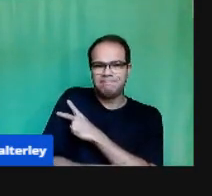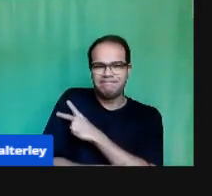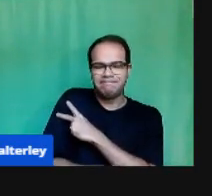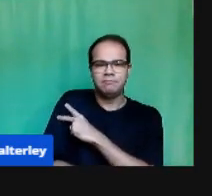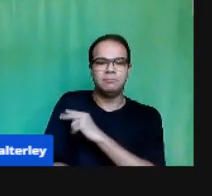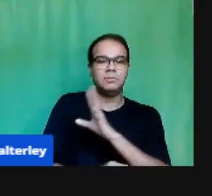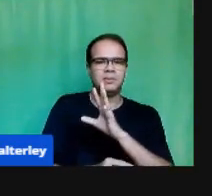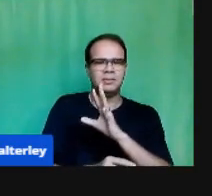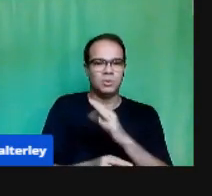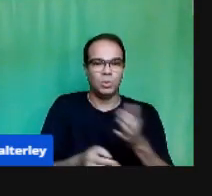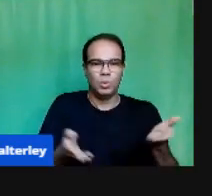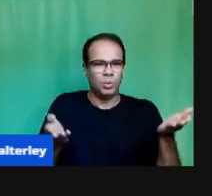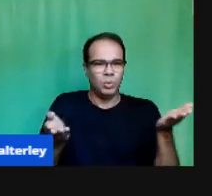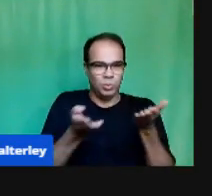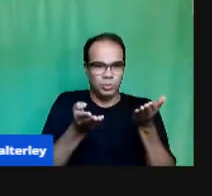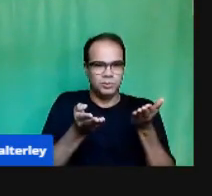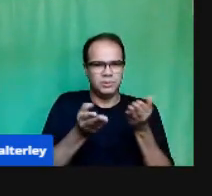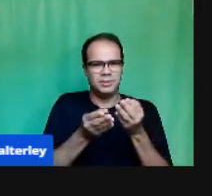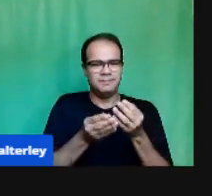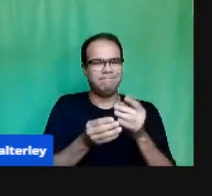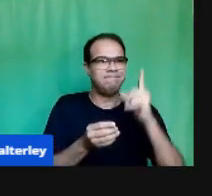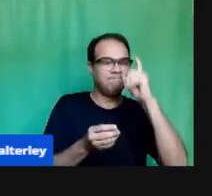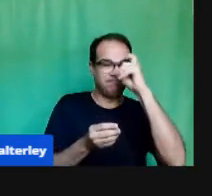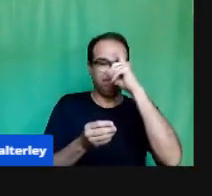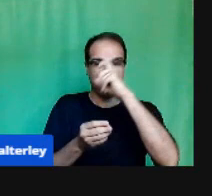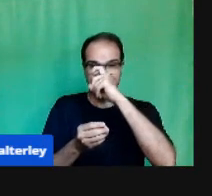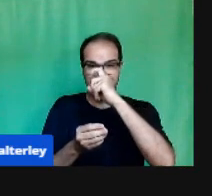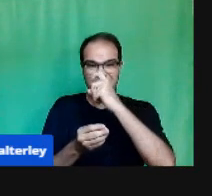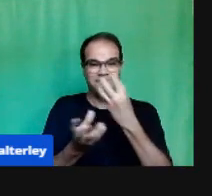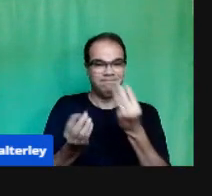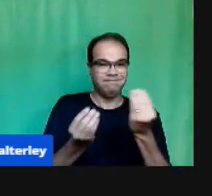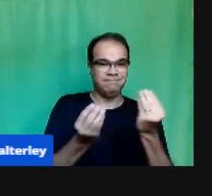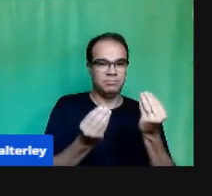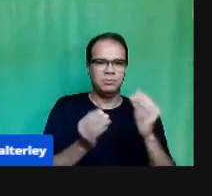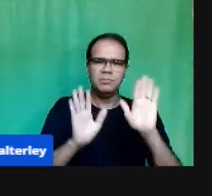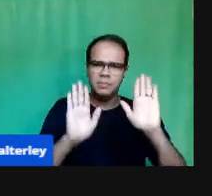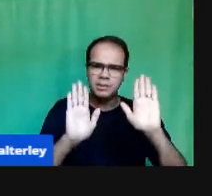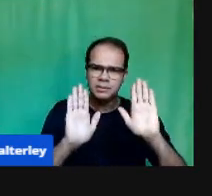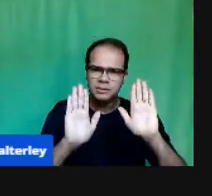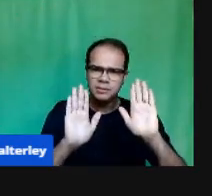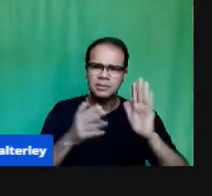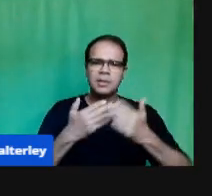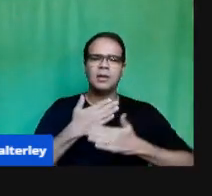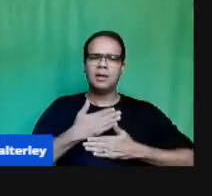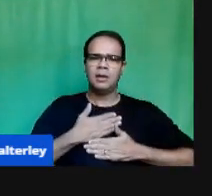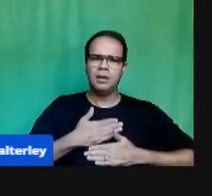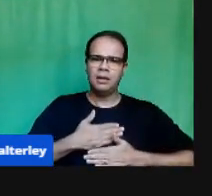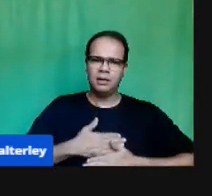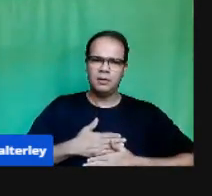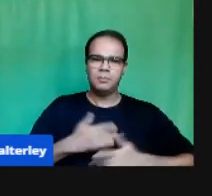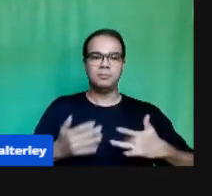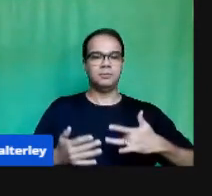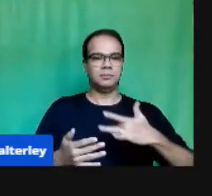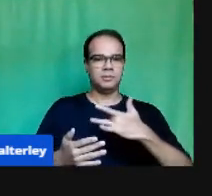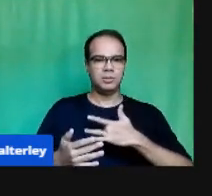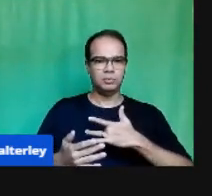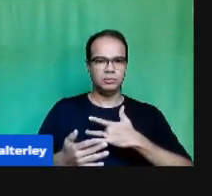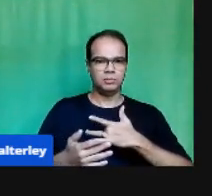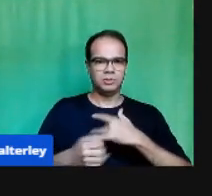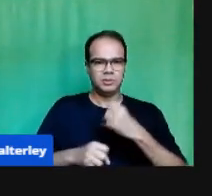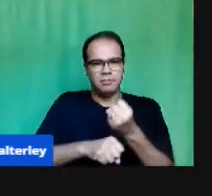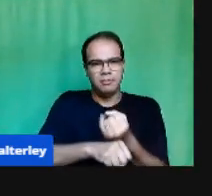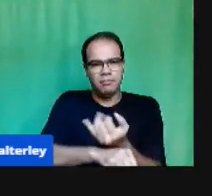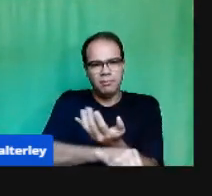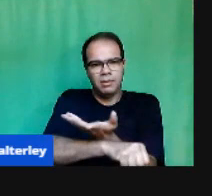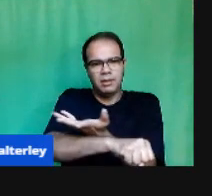Mas precisamos transmitir esperança e tranquilidade Para a saúde emocional de todos, né? Temos que